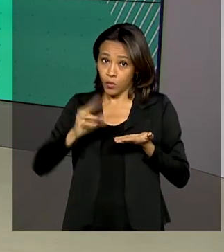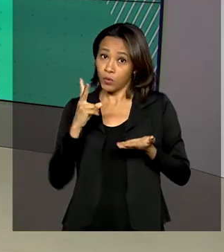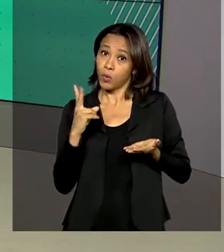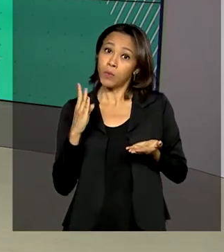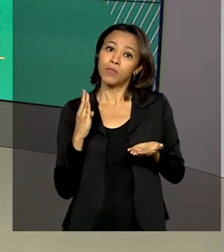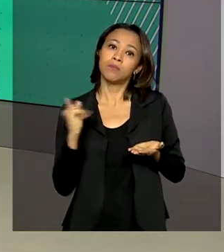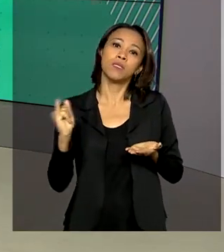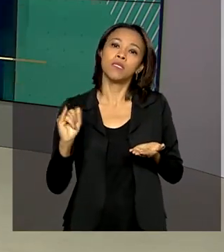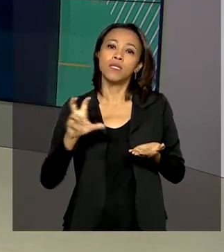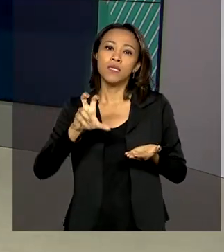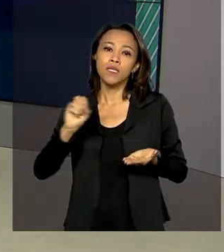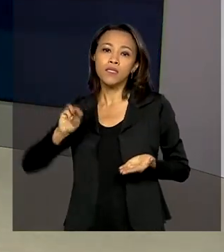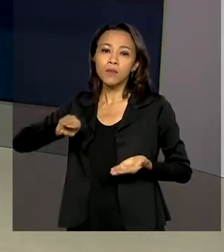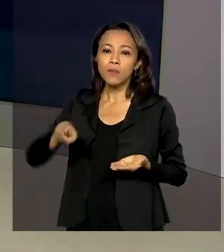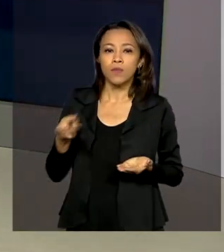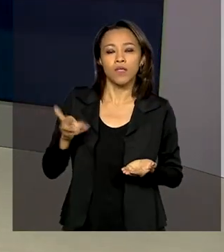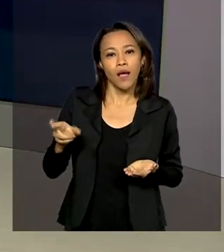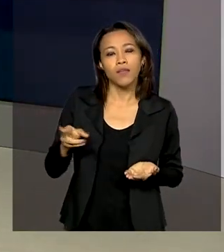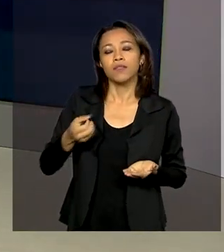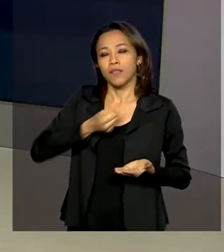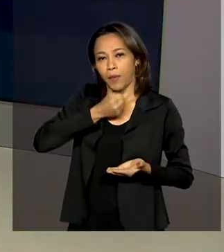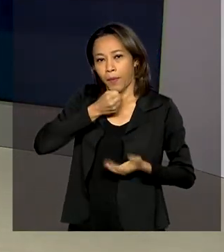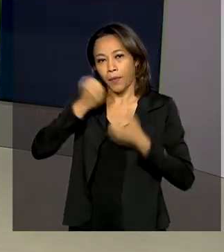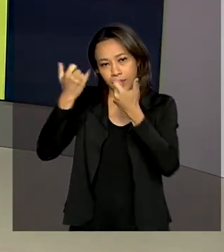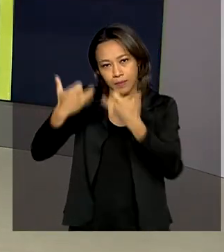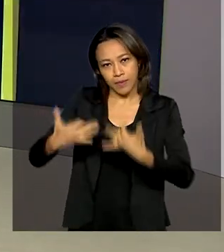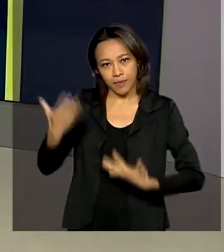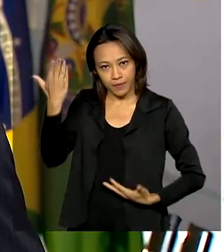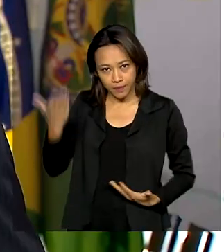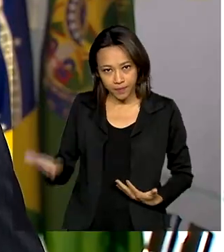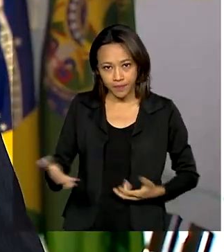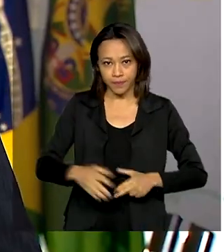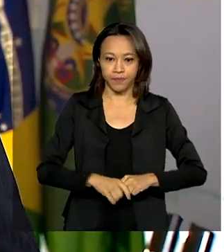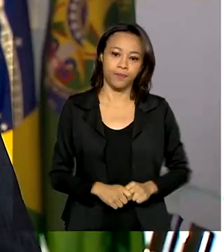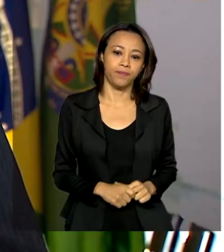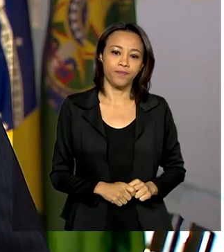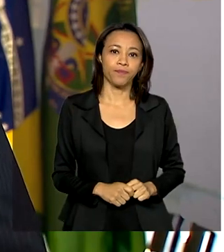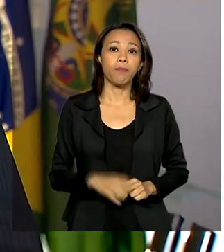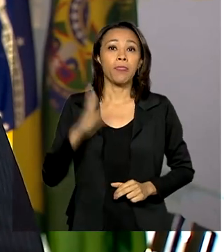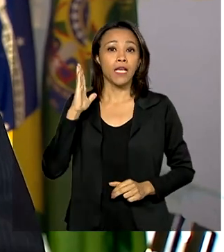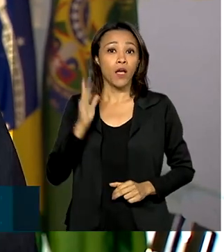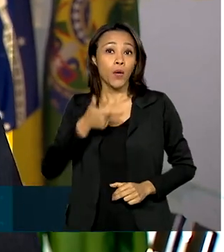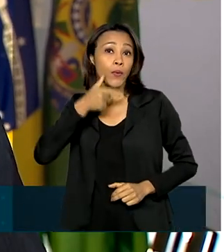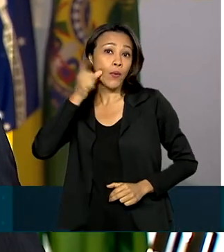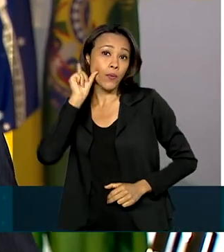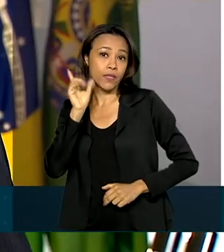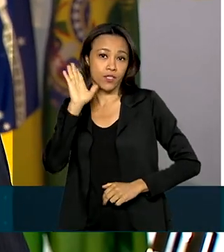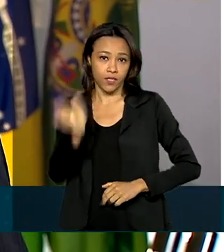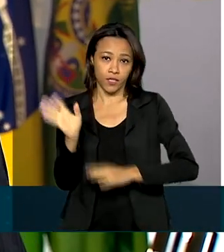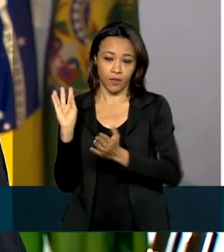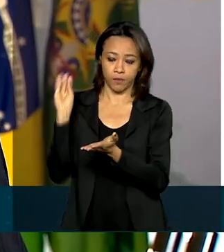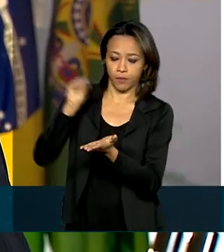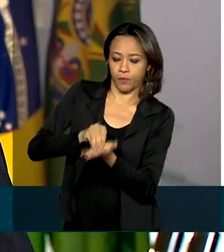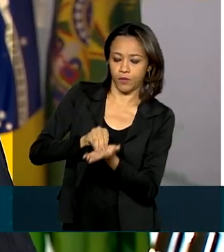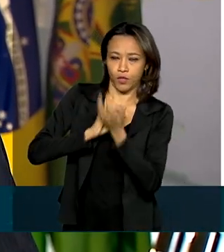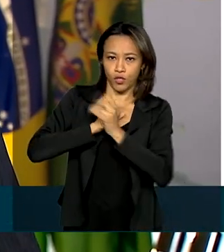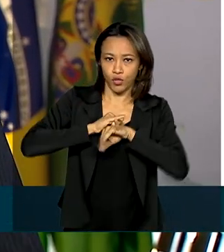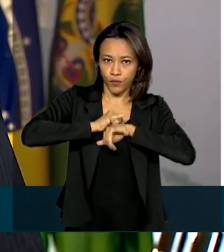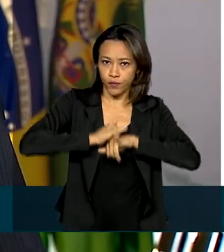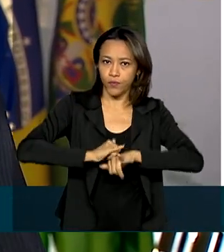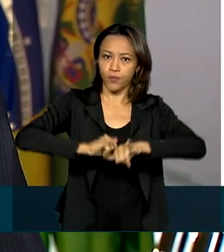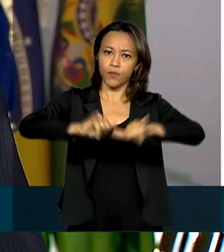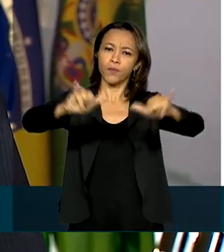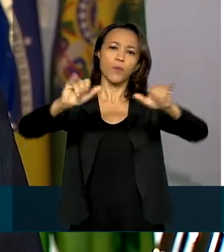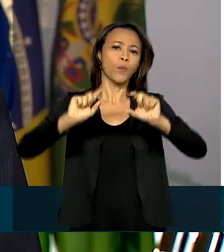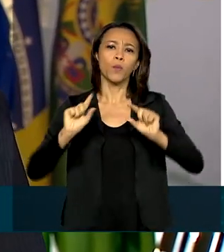As informações com o repórter Glauco de Queiroz. Foi publicada ontem, em edição extra do Diário Oficial,